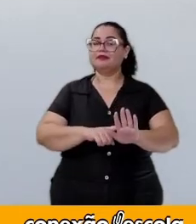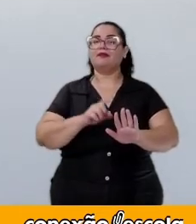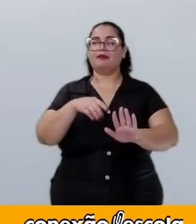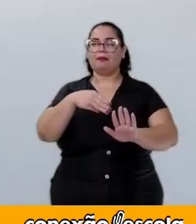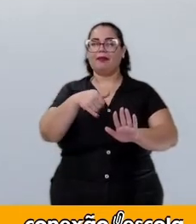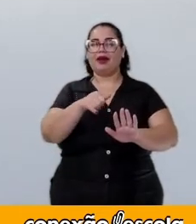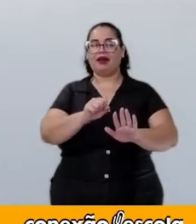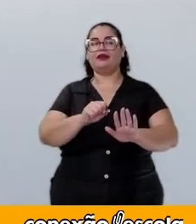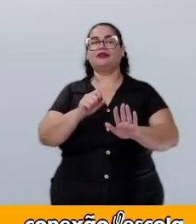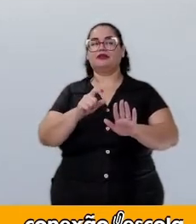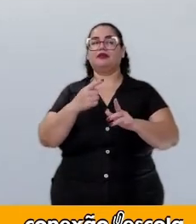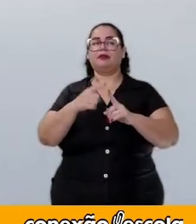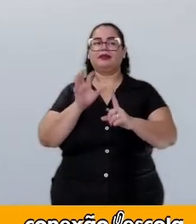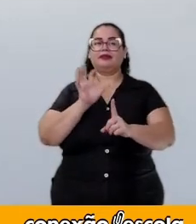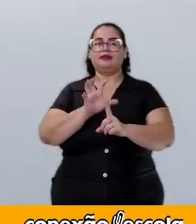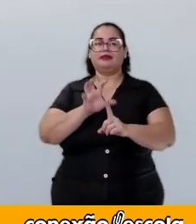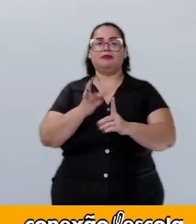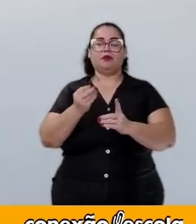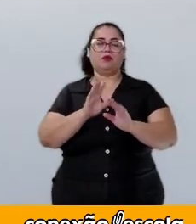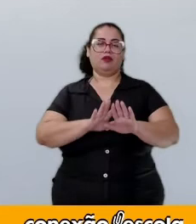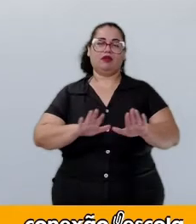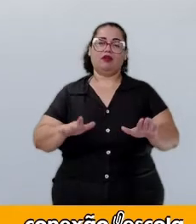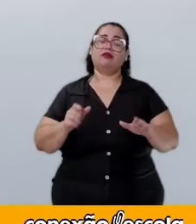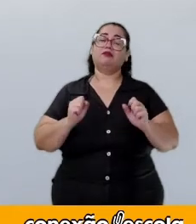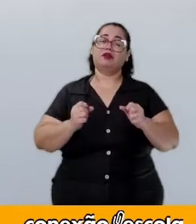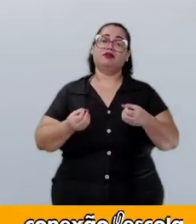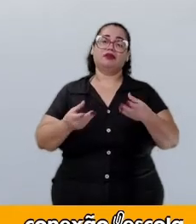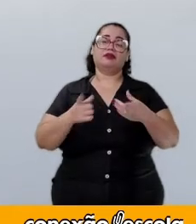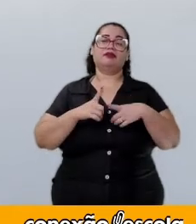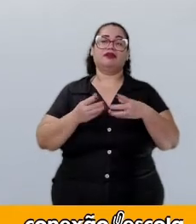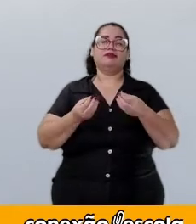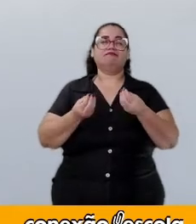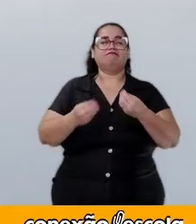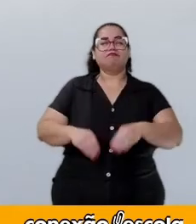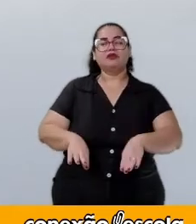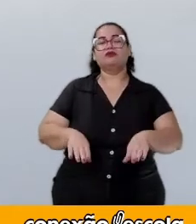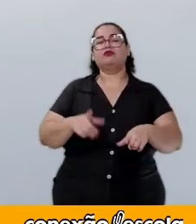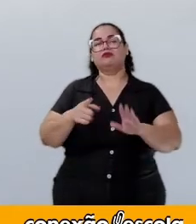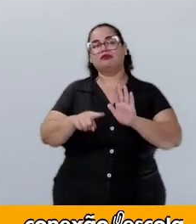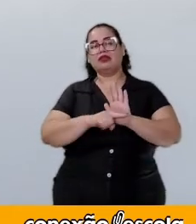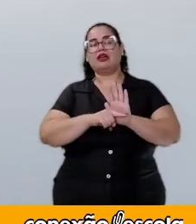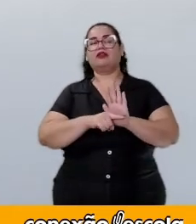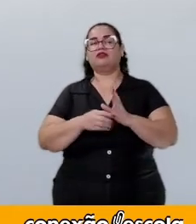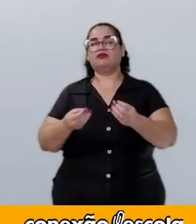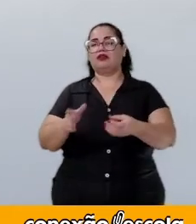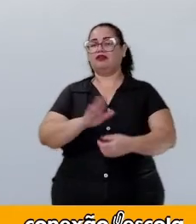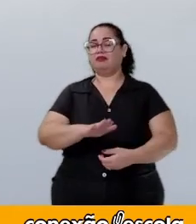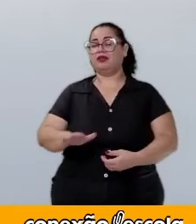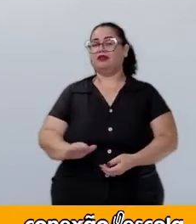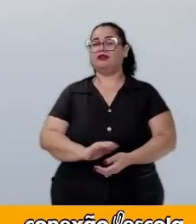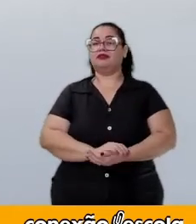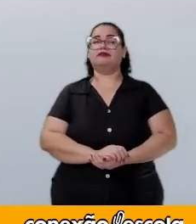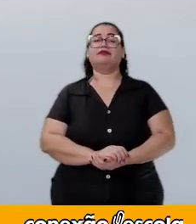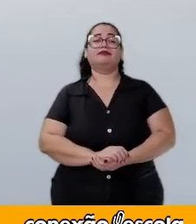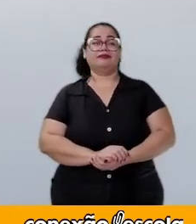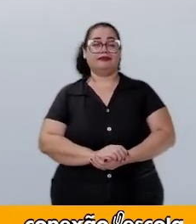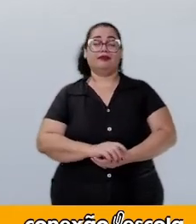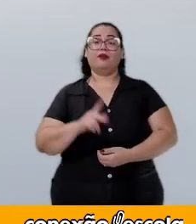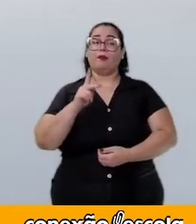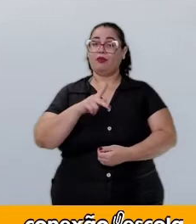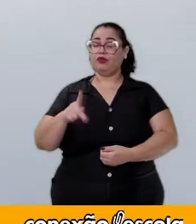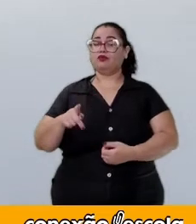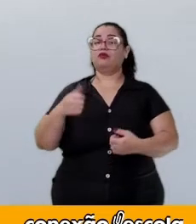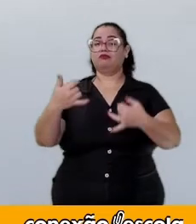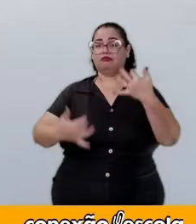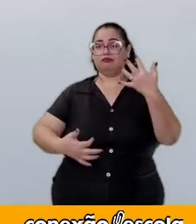o excesso de expectativa nas crianças que pode se tornar algo negativo. Então, o professor vai